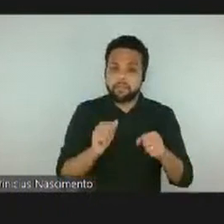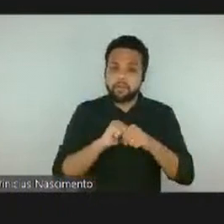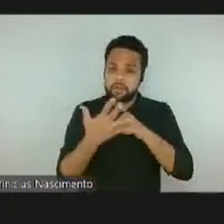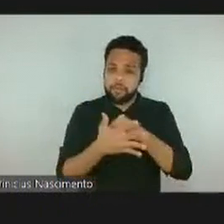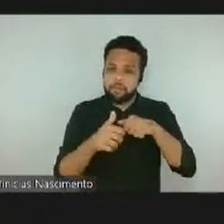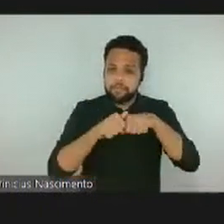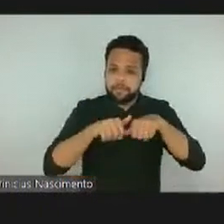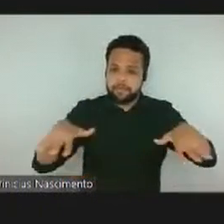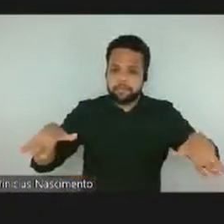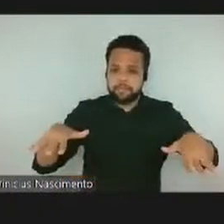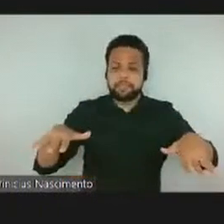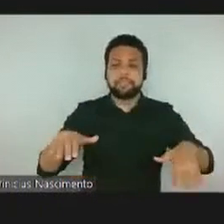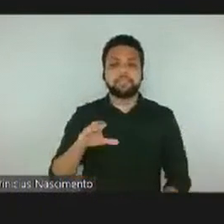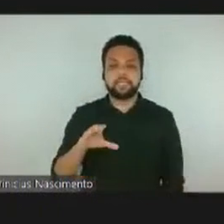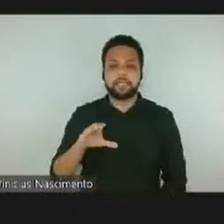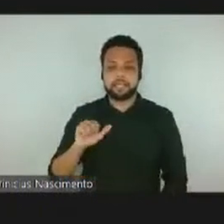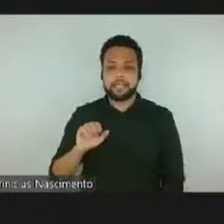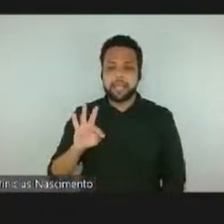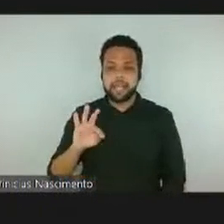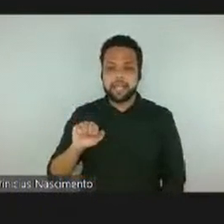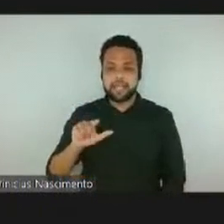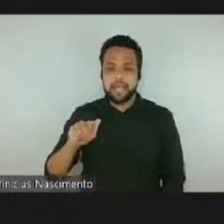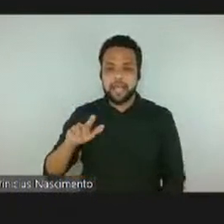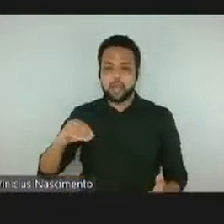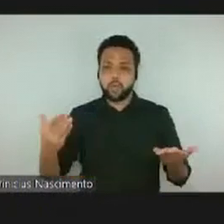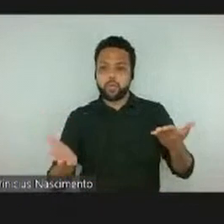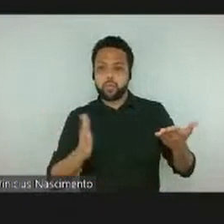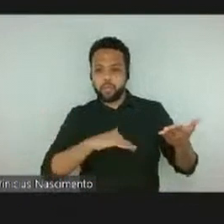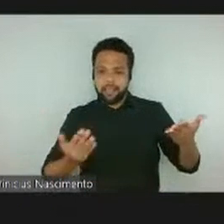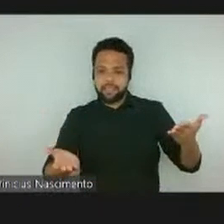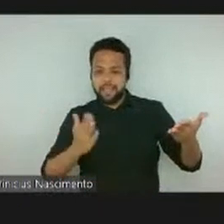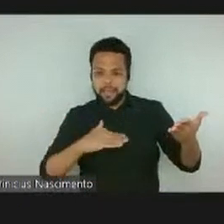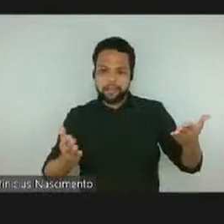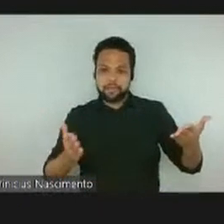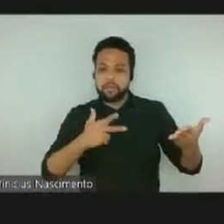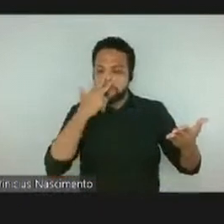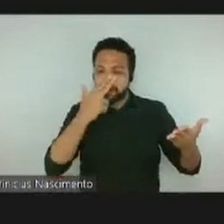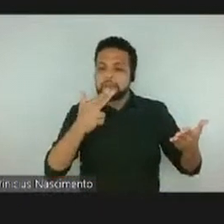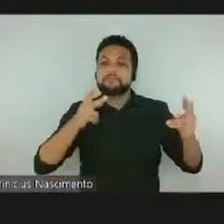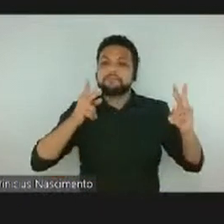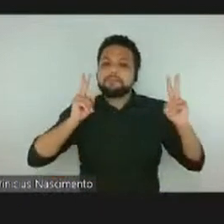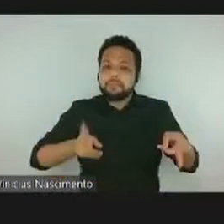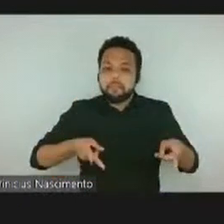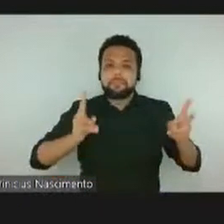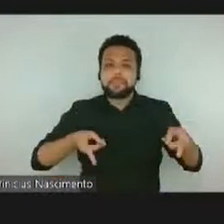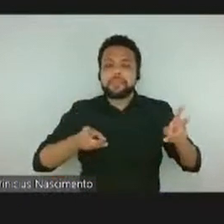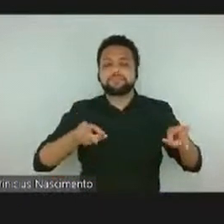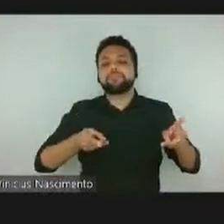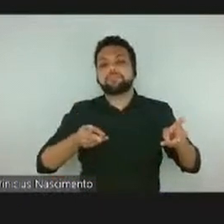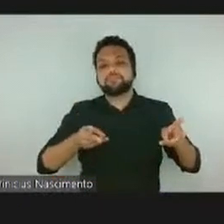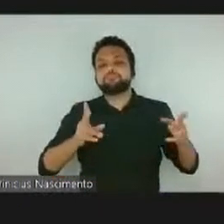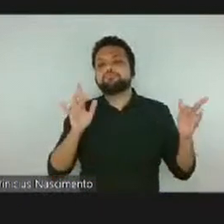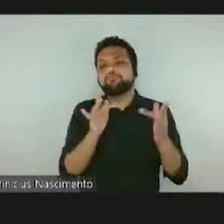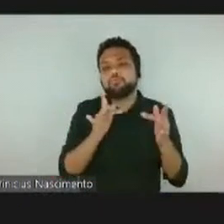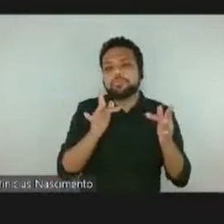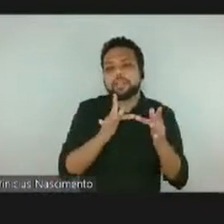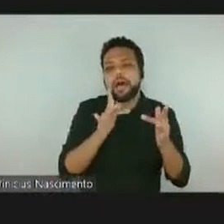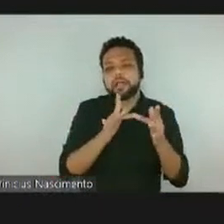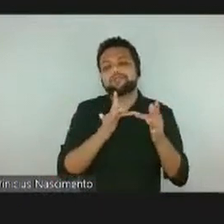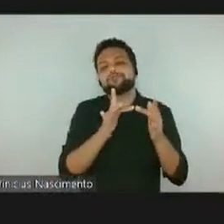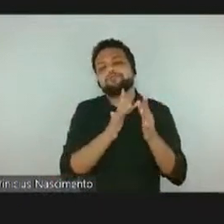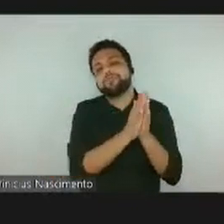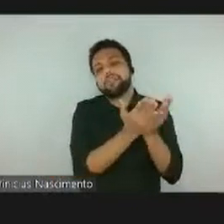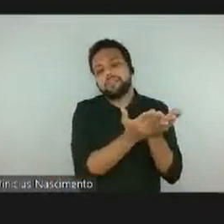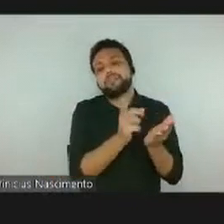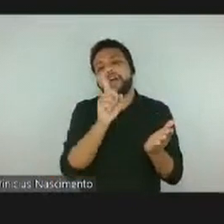o catálogo das exposições faz esse, mantém esse lugar de contato com os livros de alguma maneira.